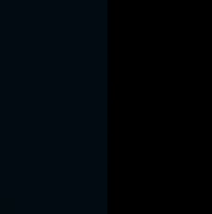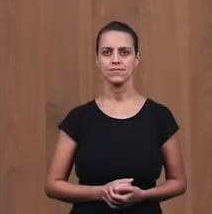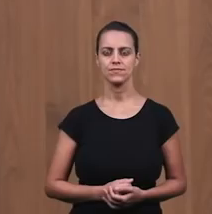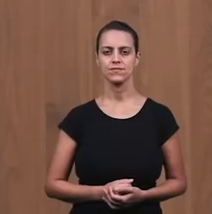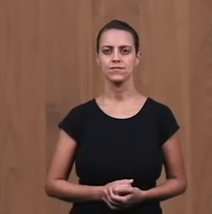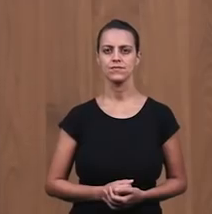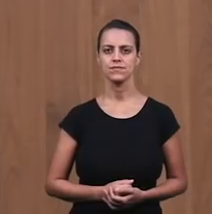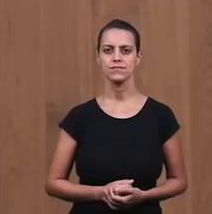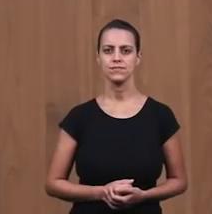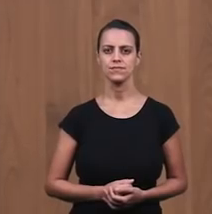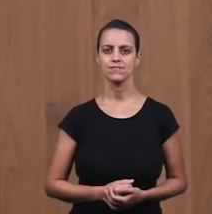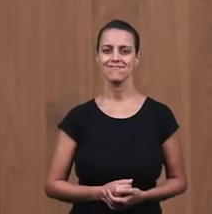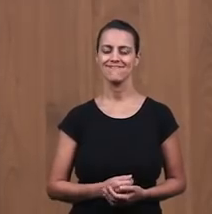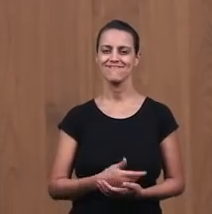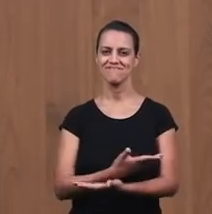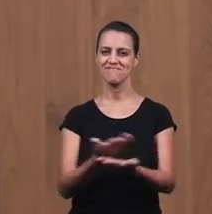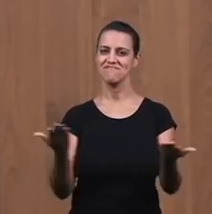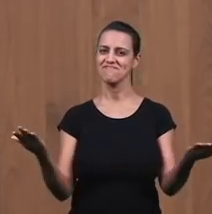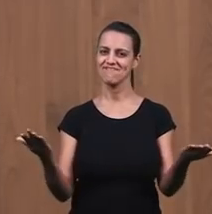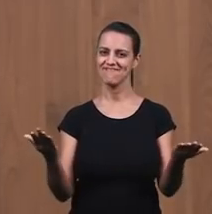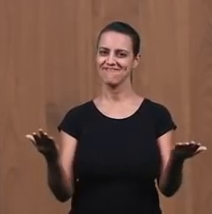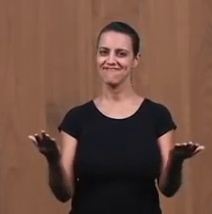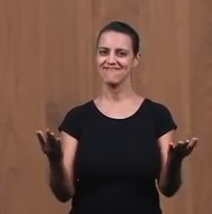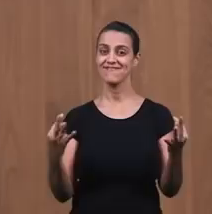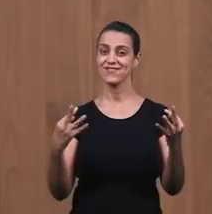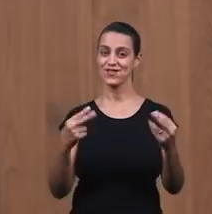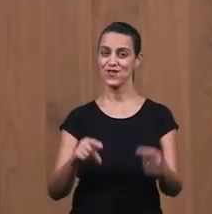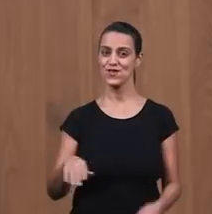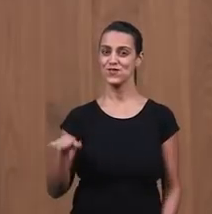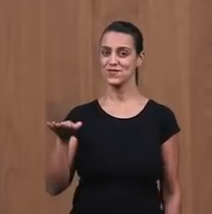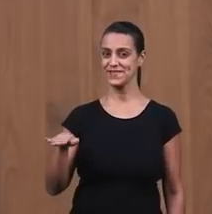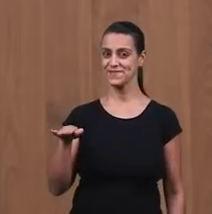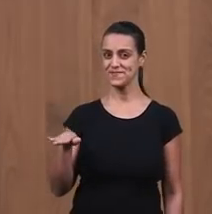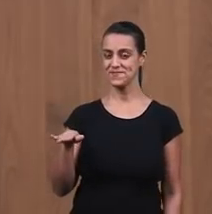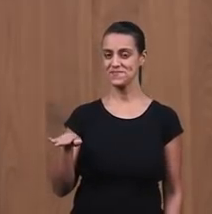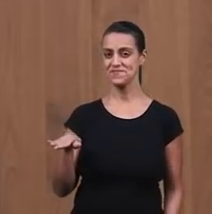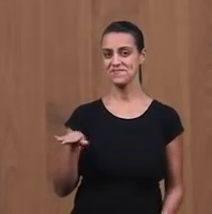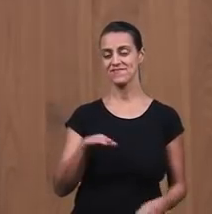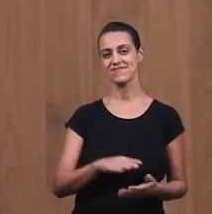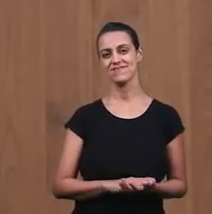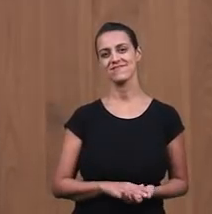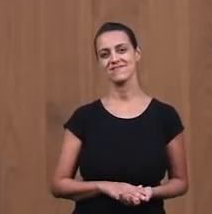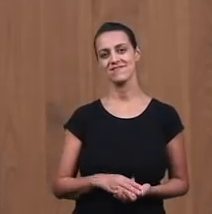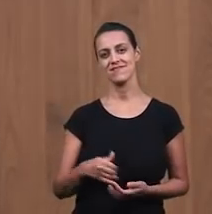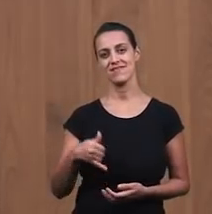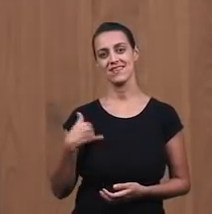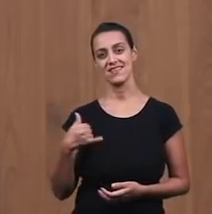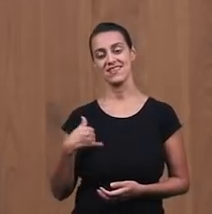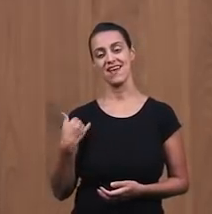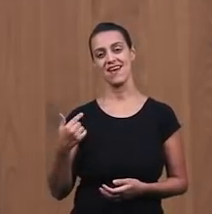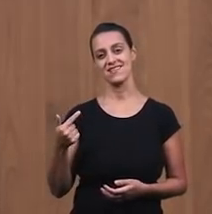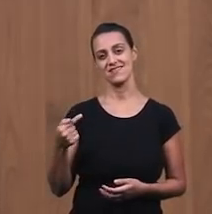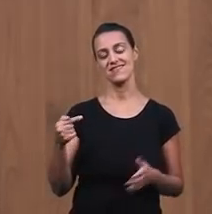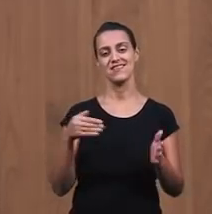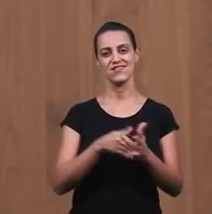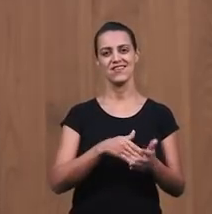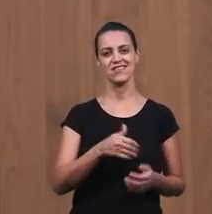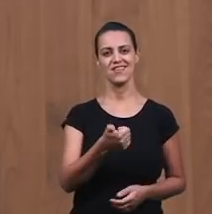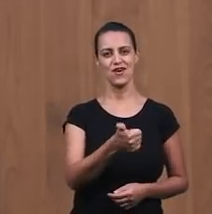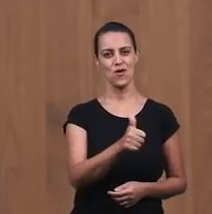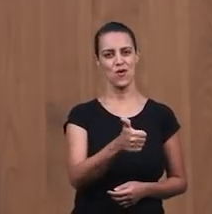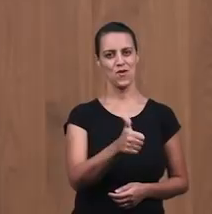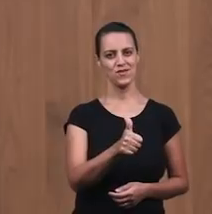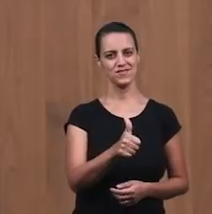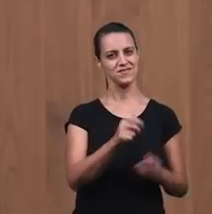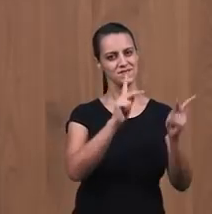Nós saudamos aos intermediações Crianças da classe de 7 a 11 anos Com